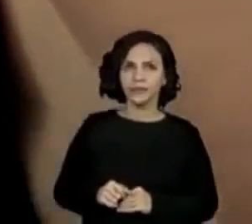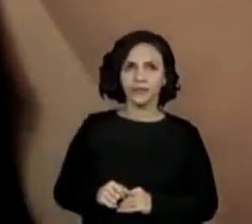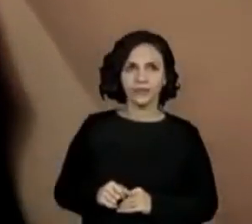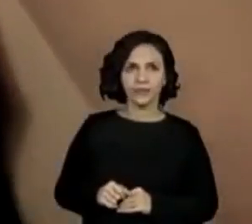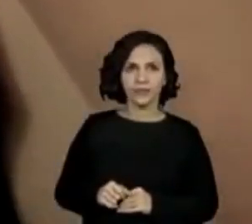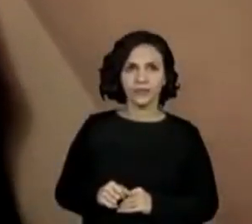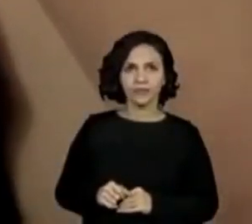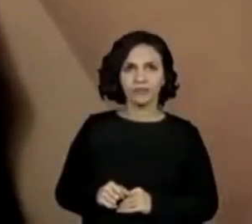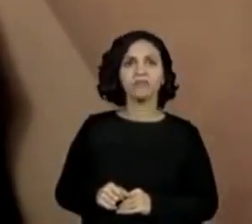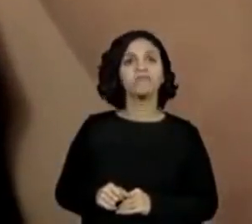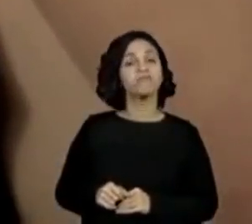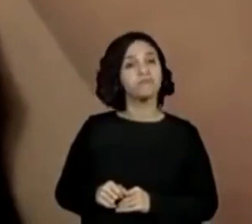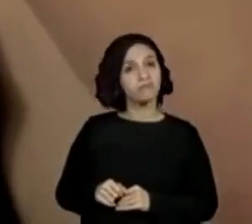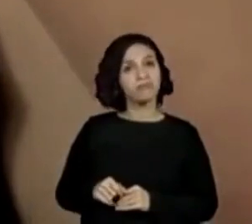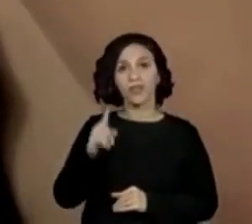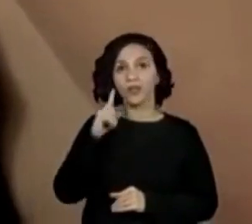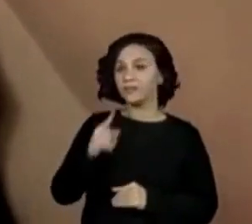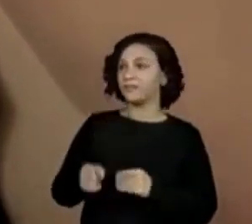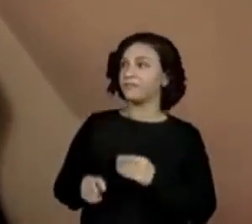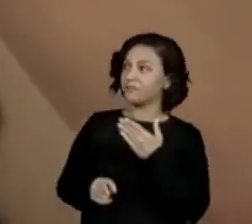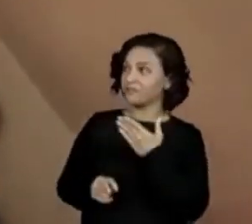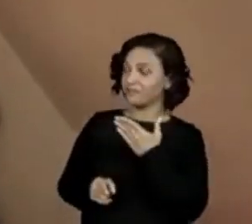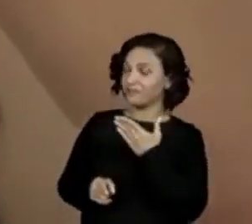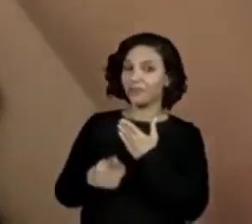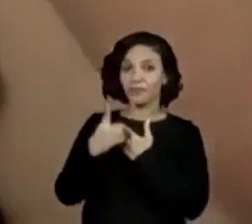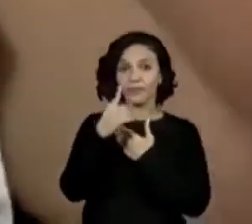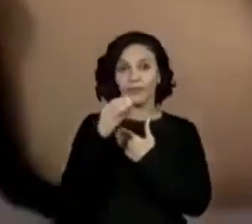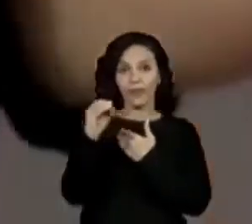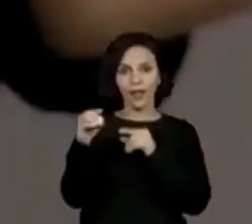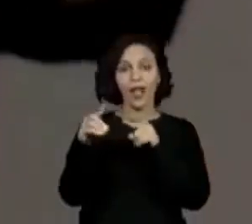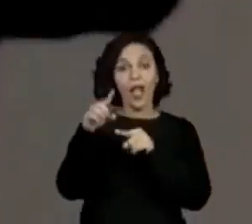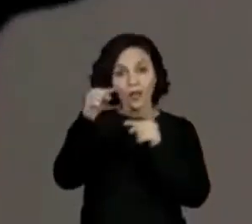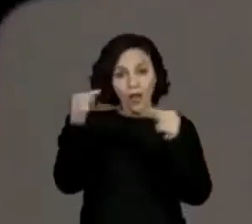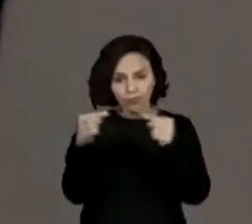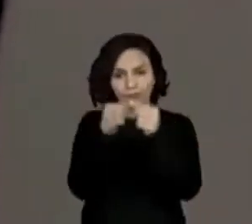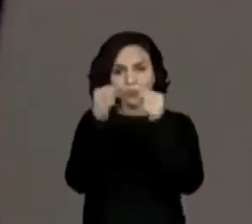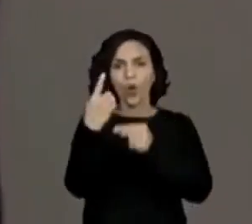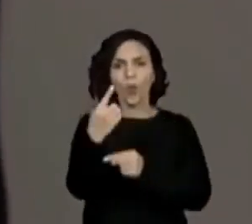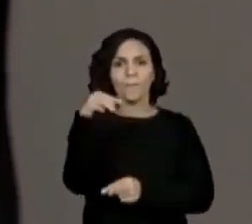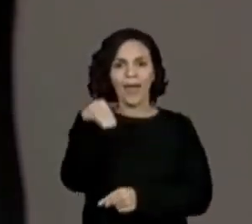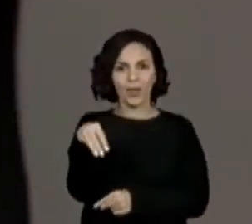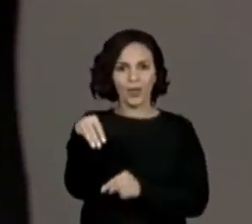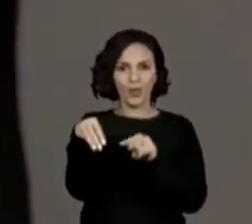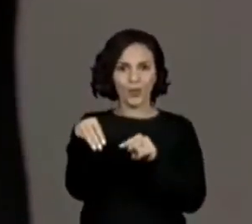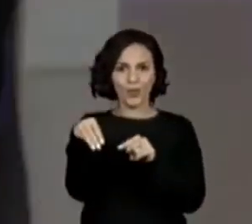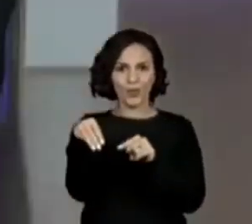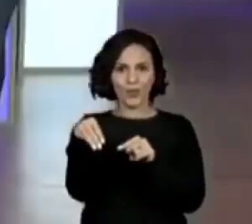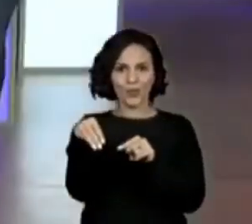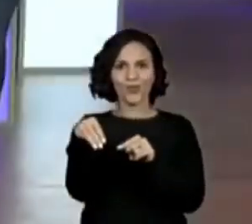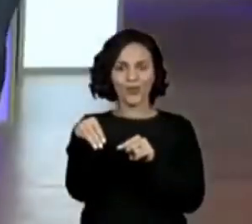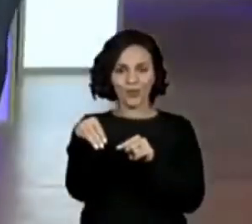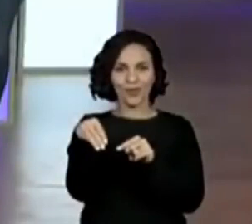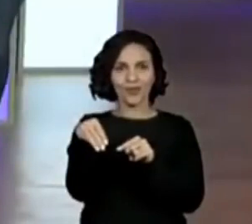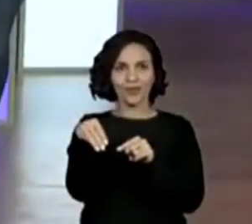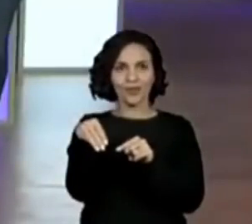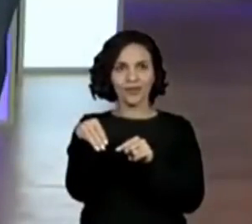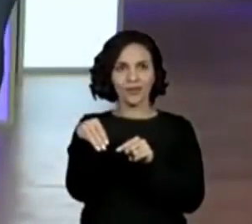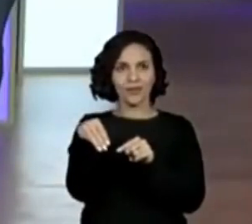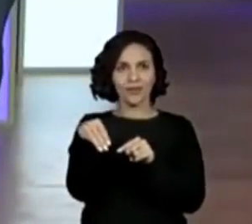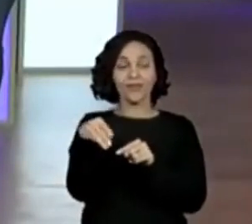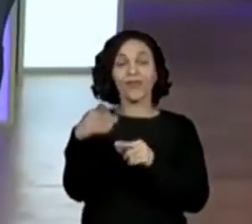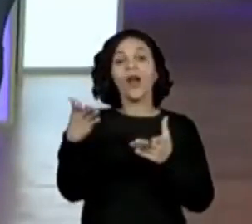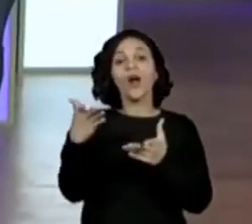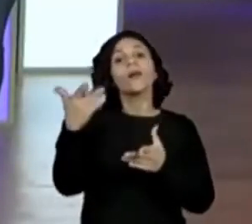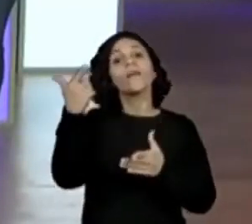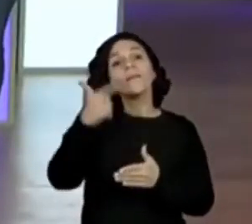Realmente, eu tenho um problema sério aqui. Cem... Em cem, a gente chegou em um metro.